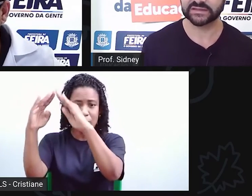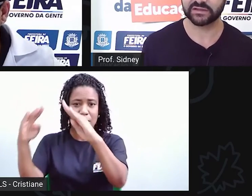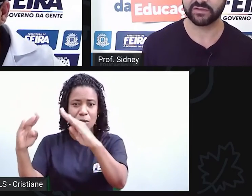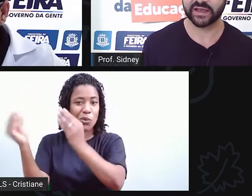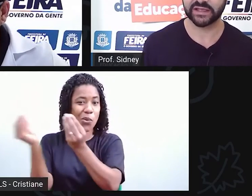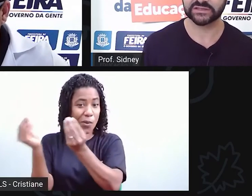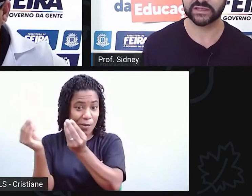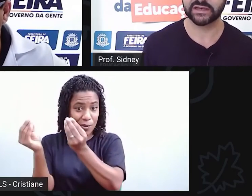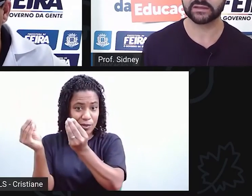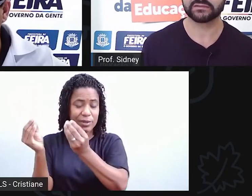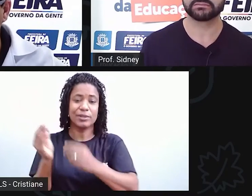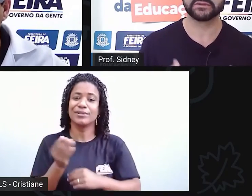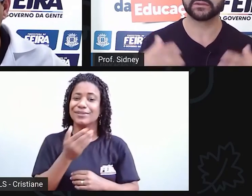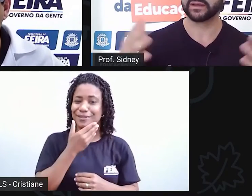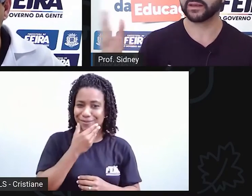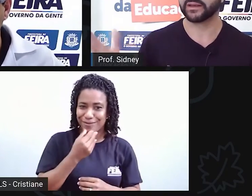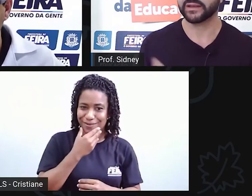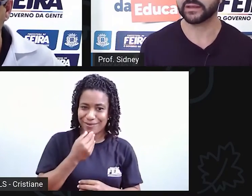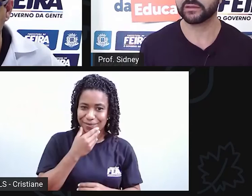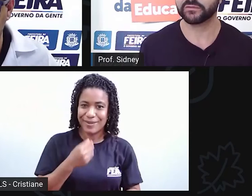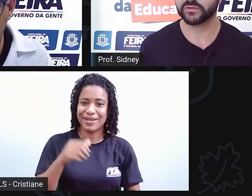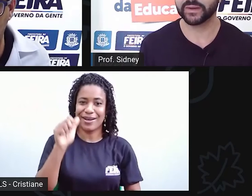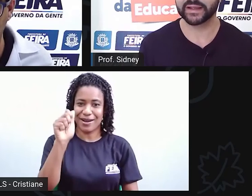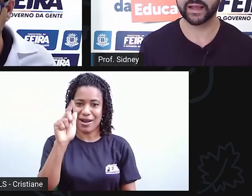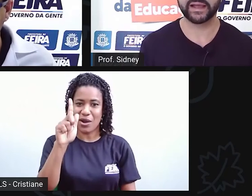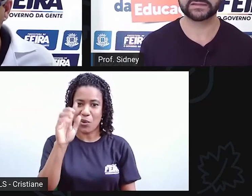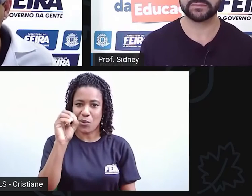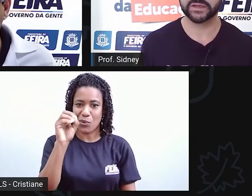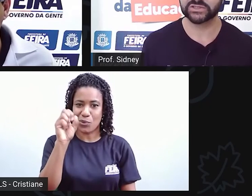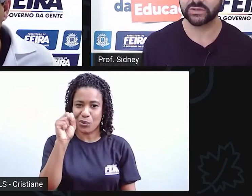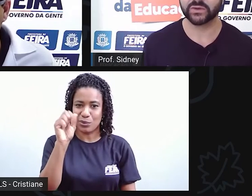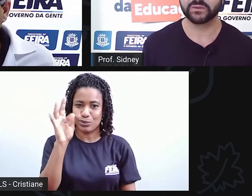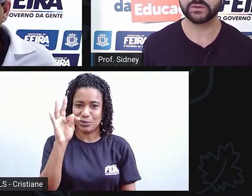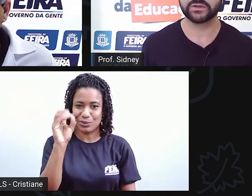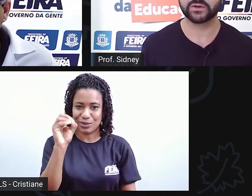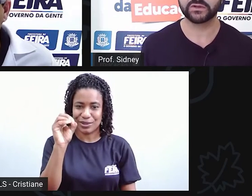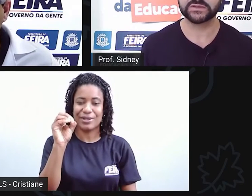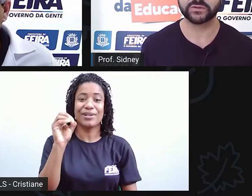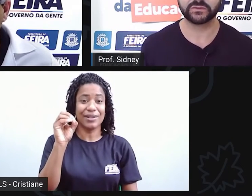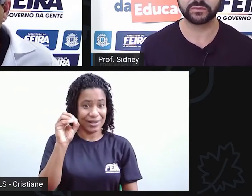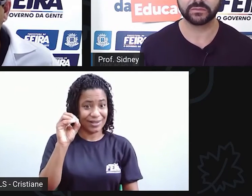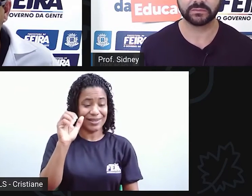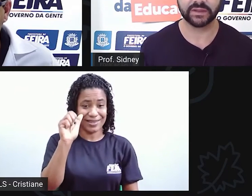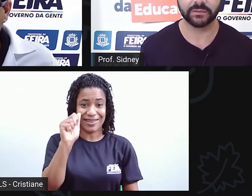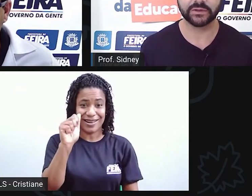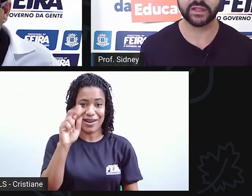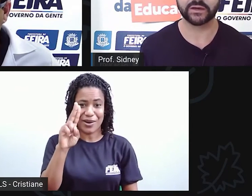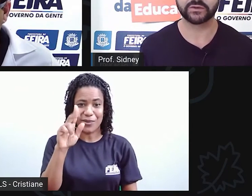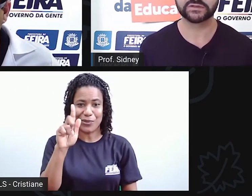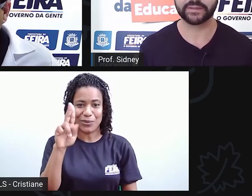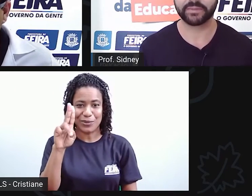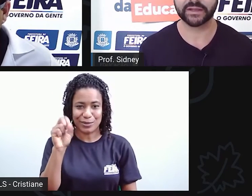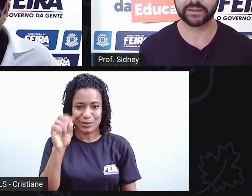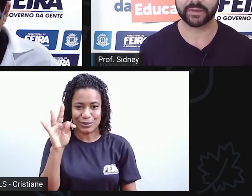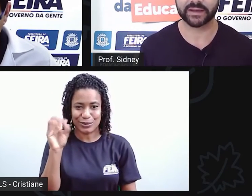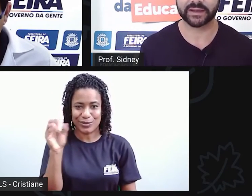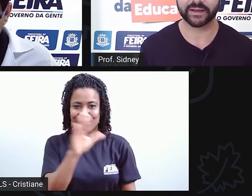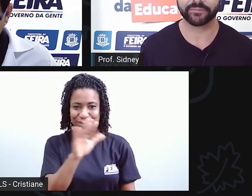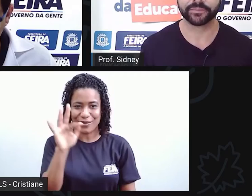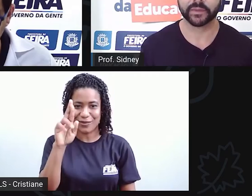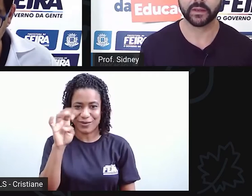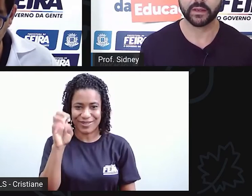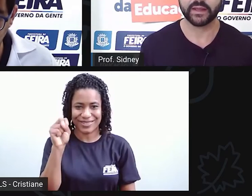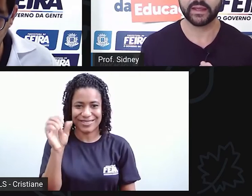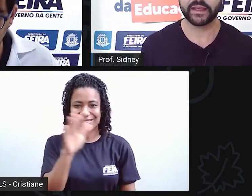ao fazer essa viagem, ele viu uma casa, imaginou e trouxe o modelo, trouxe a planta para